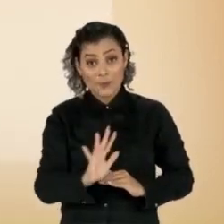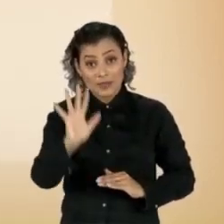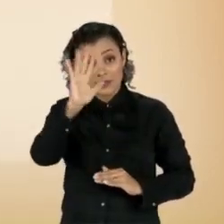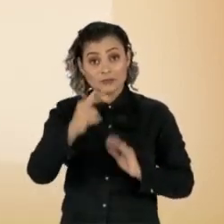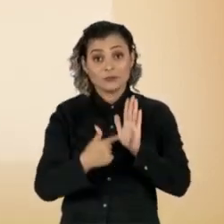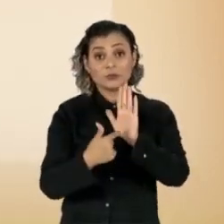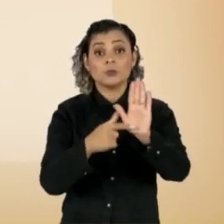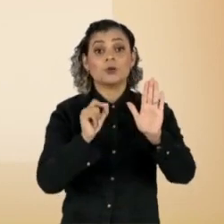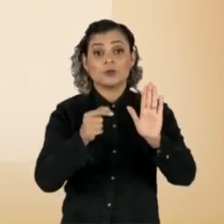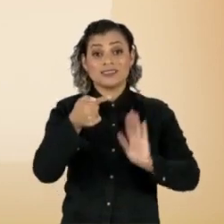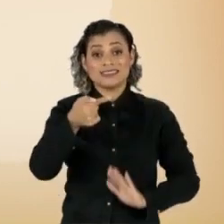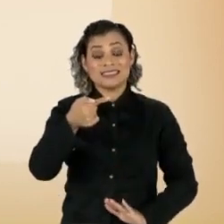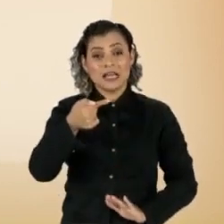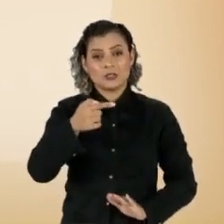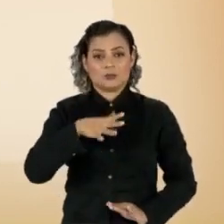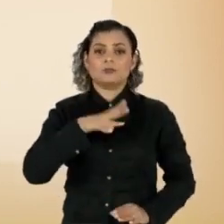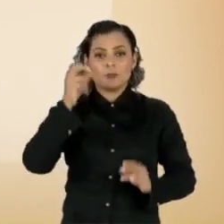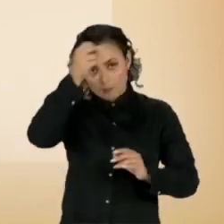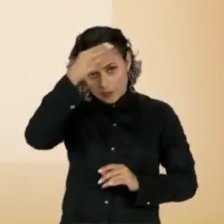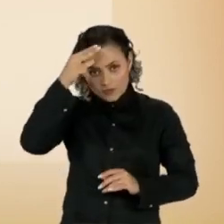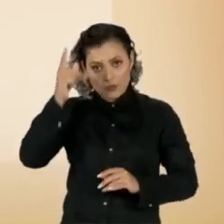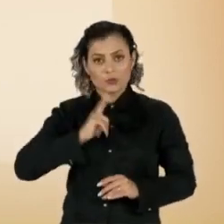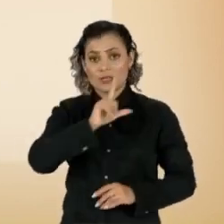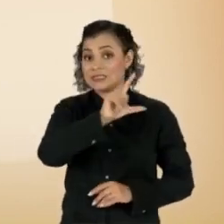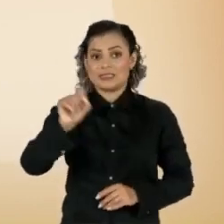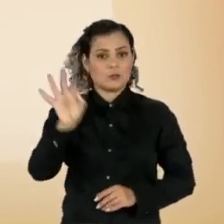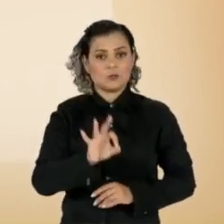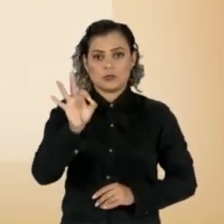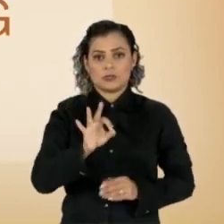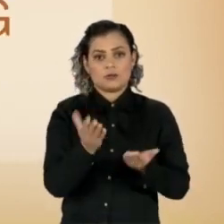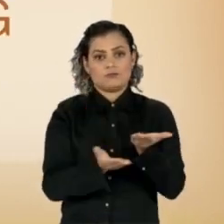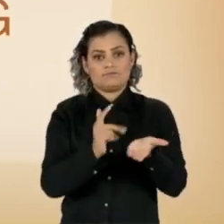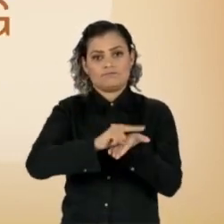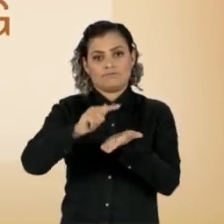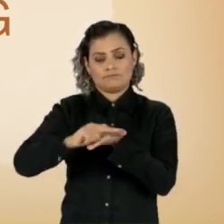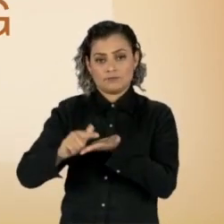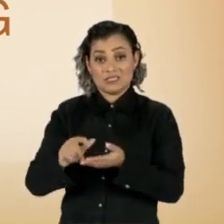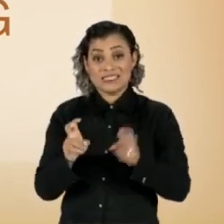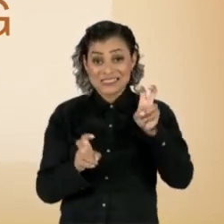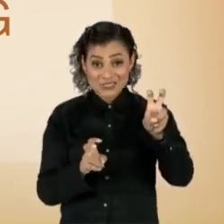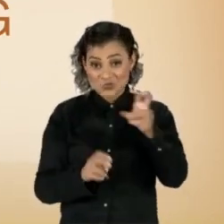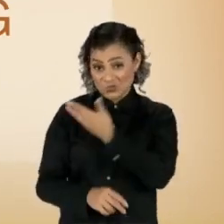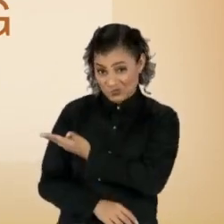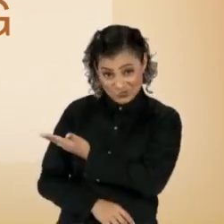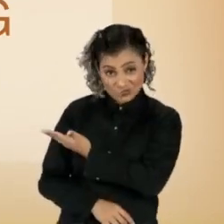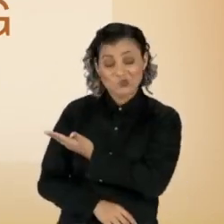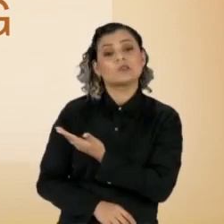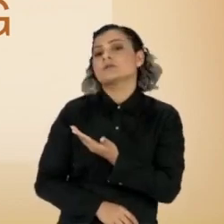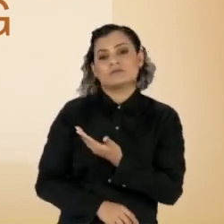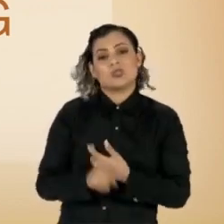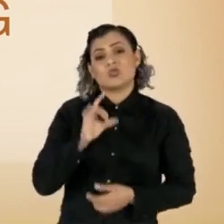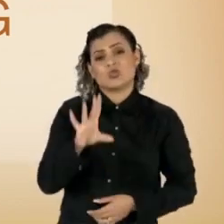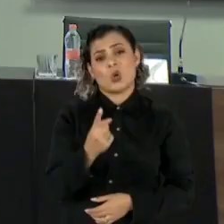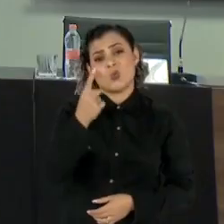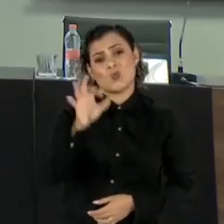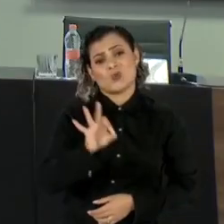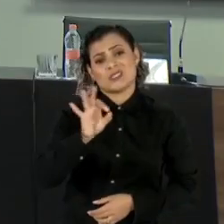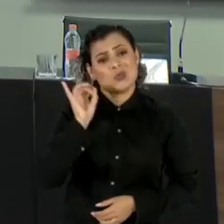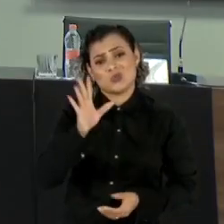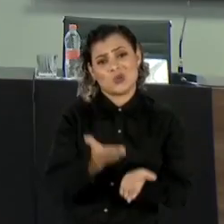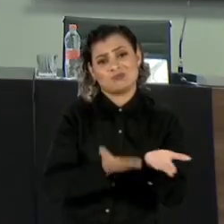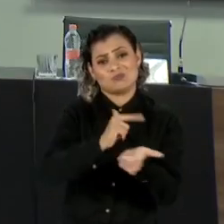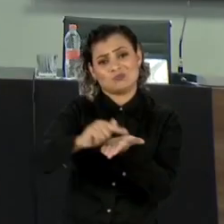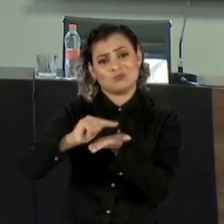mostra que apenas sete municípios têm 100% do esgoto tratado. Outras cinco cidades tratam menos de 1%. O